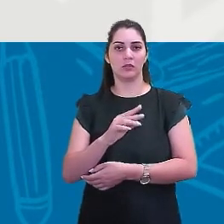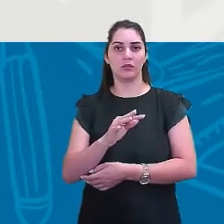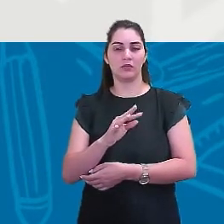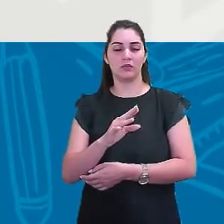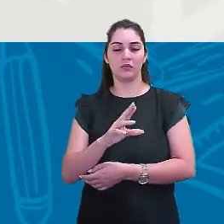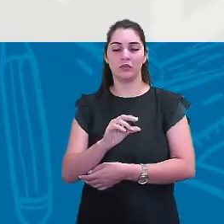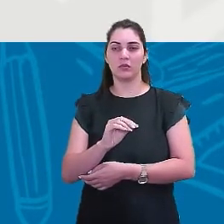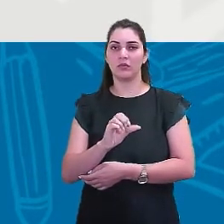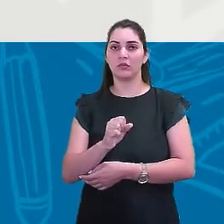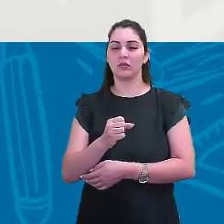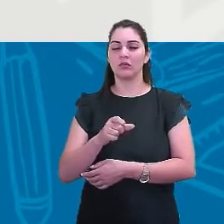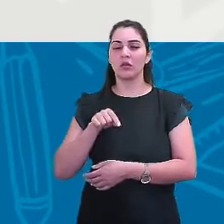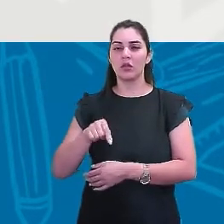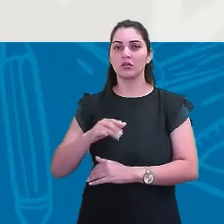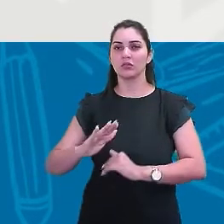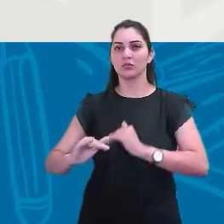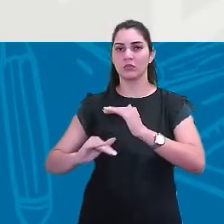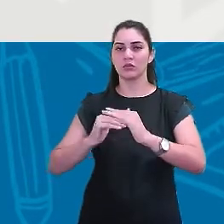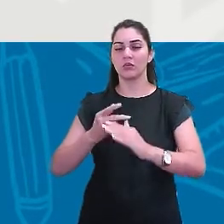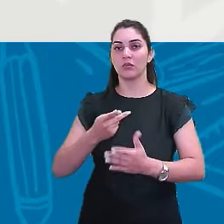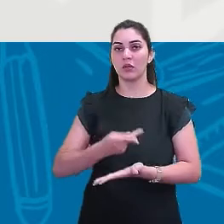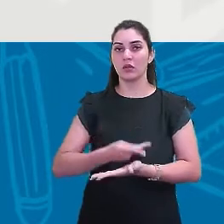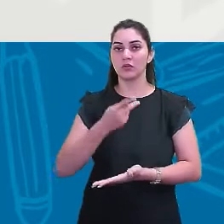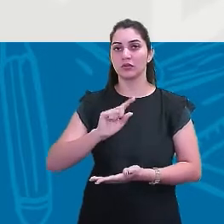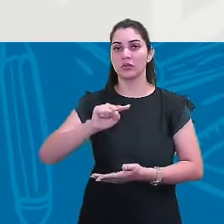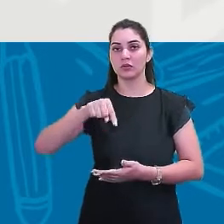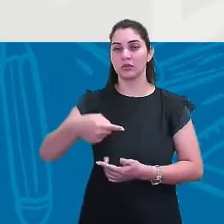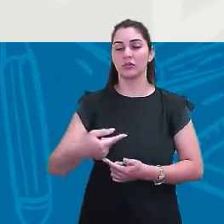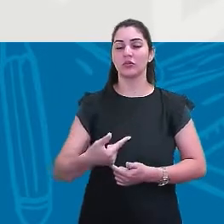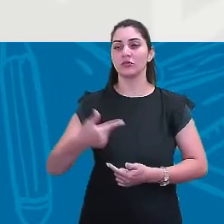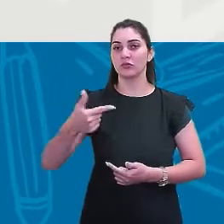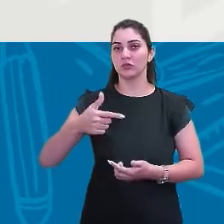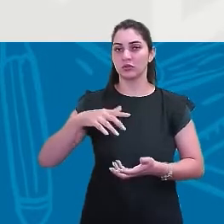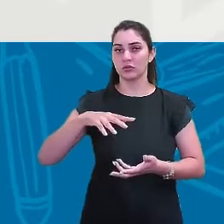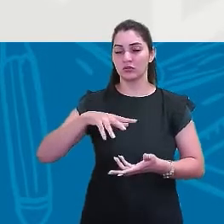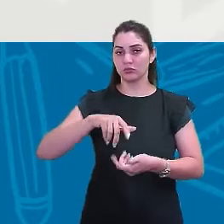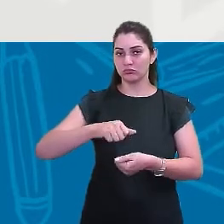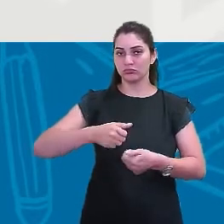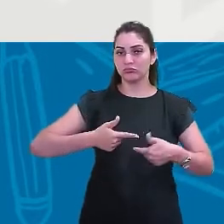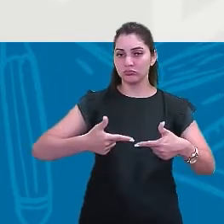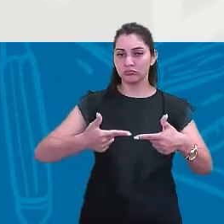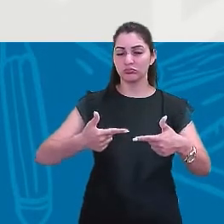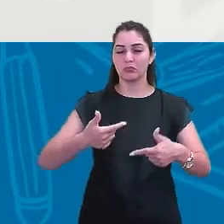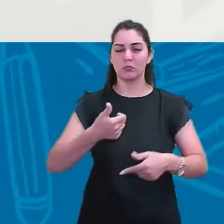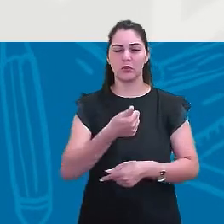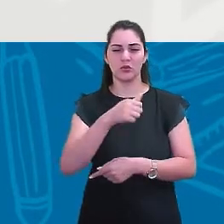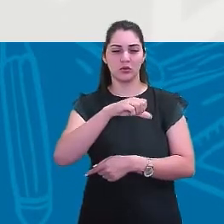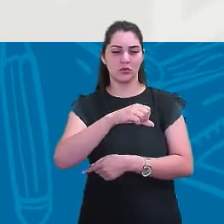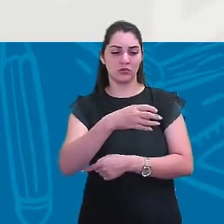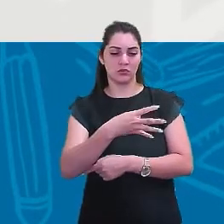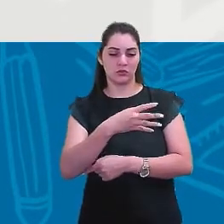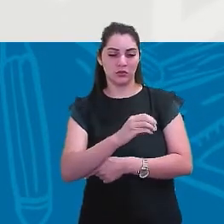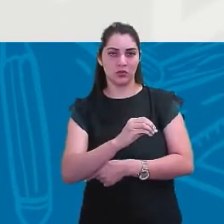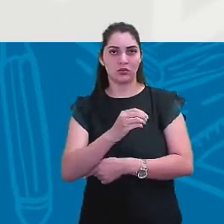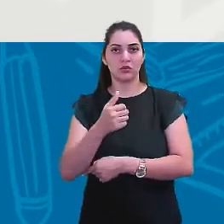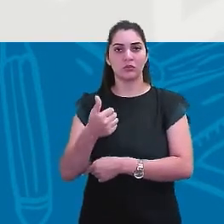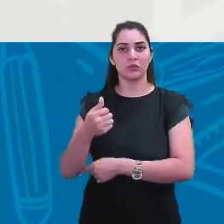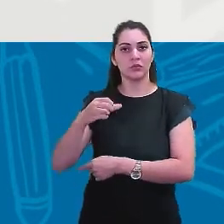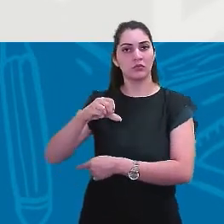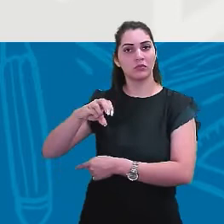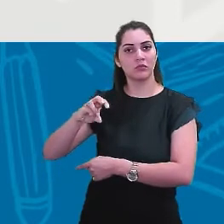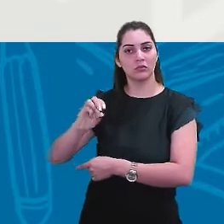como esse processo vai ocorrer depois da Segunda Guerra, em 1940, 1950, então isso a